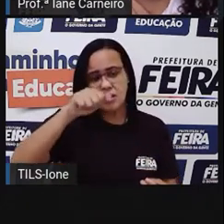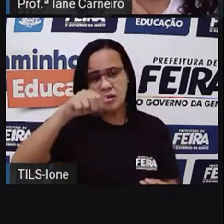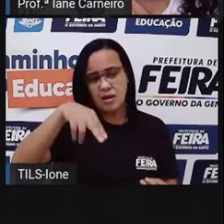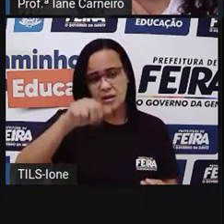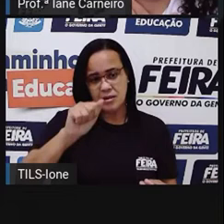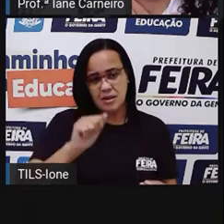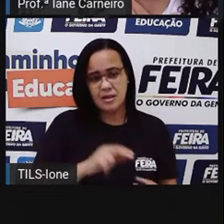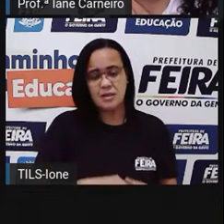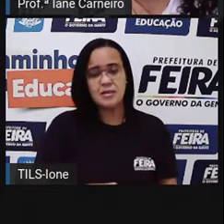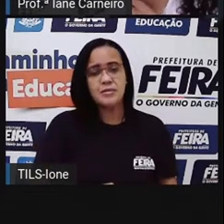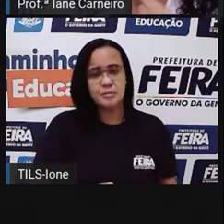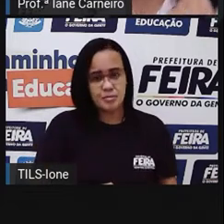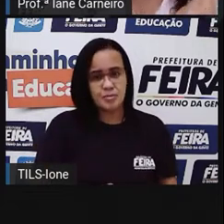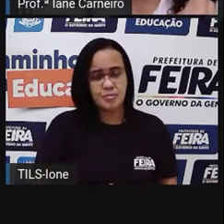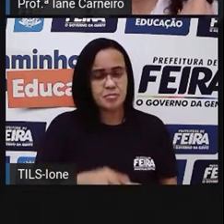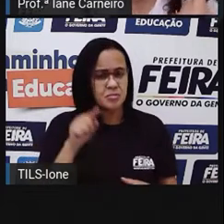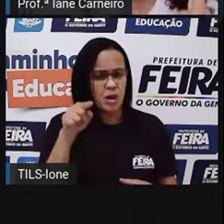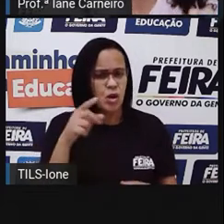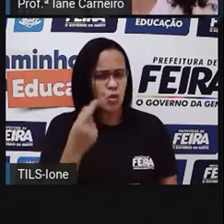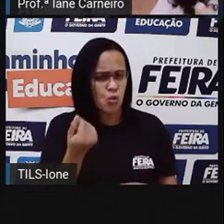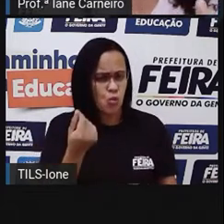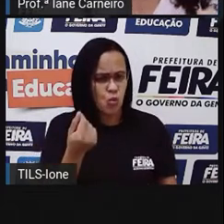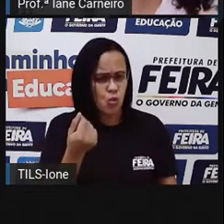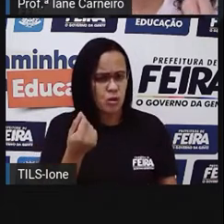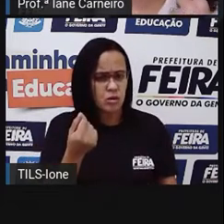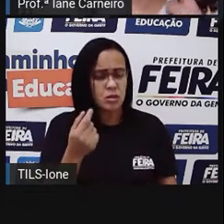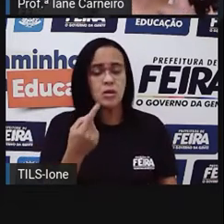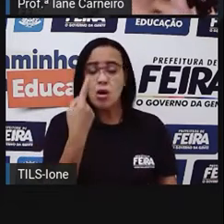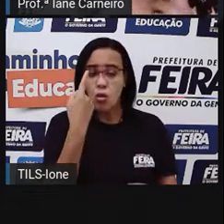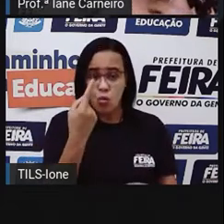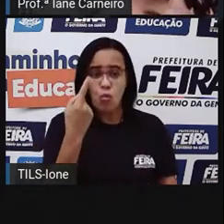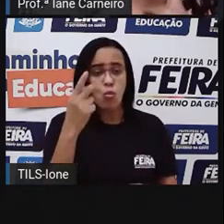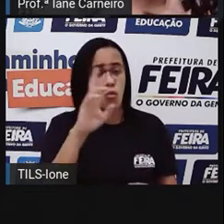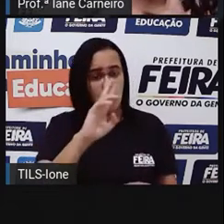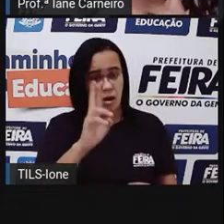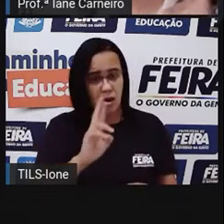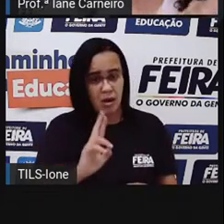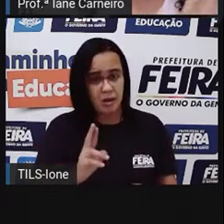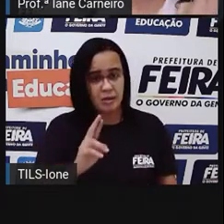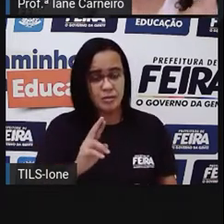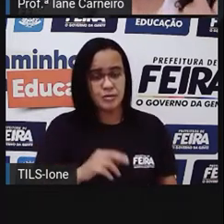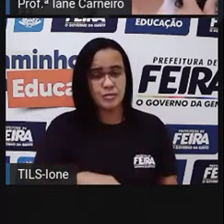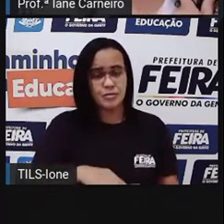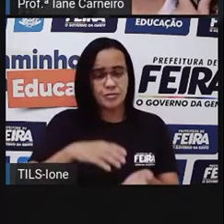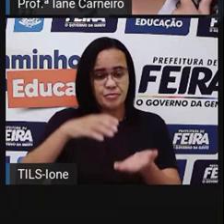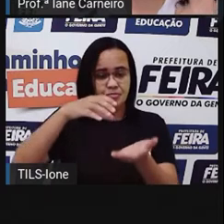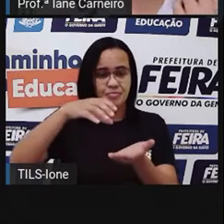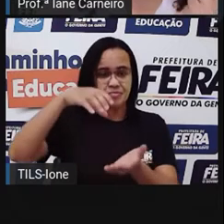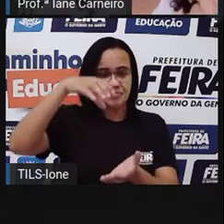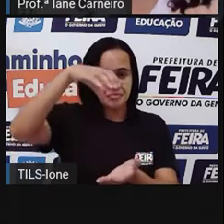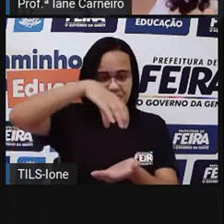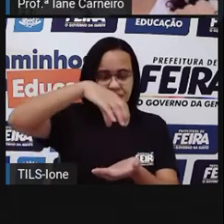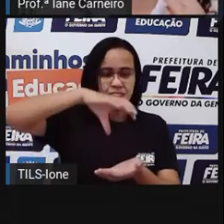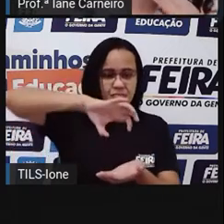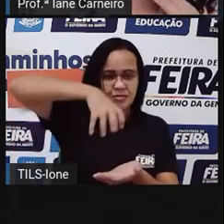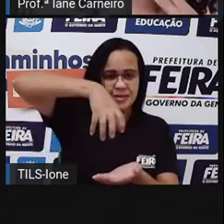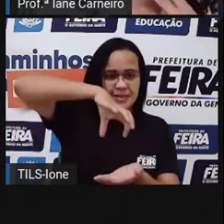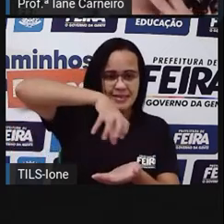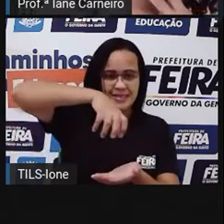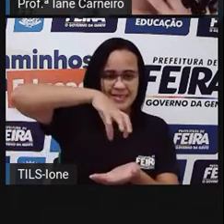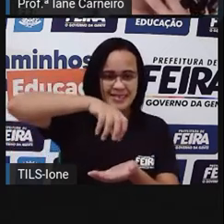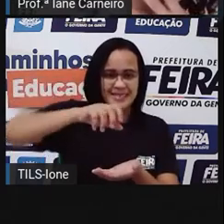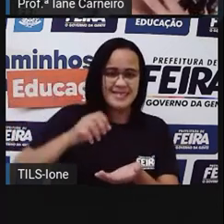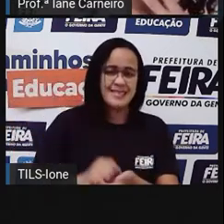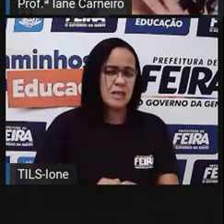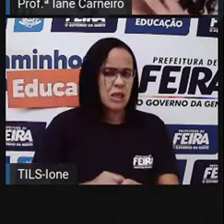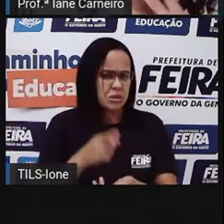Essa moeda aqui vale 1 real, né? Qual pote mostra as moedas que juntas têm esse